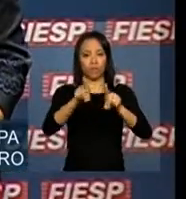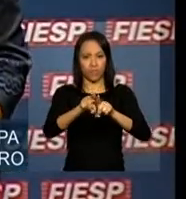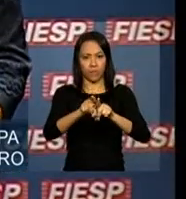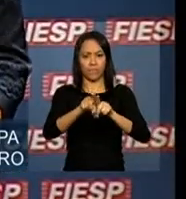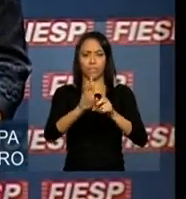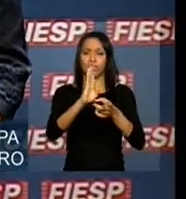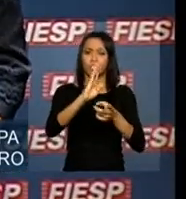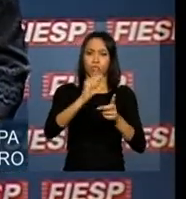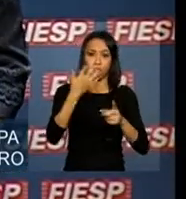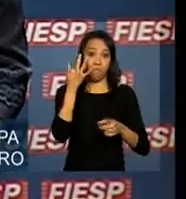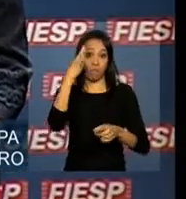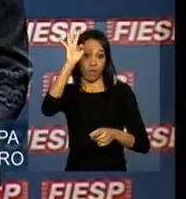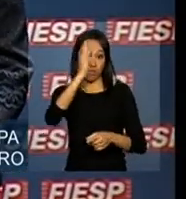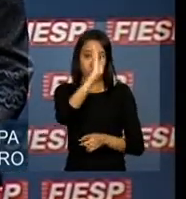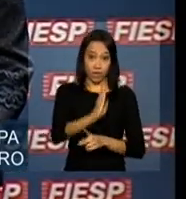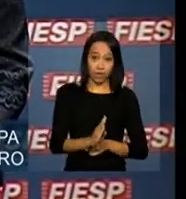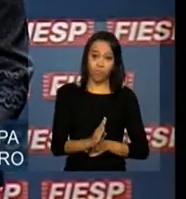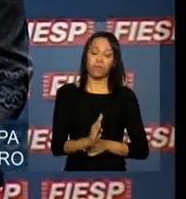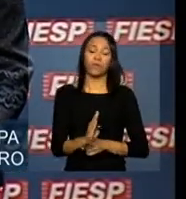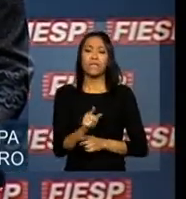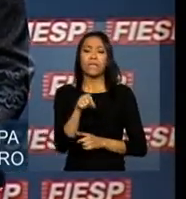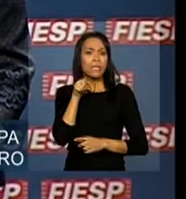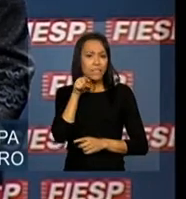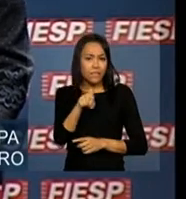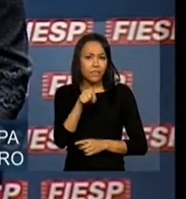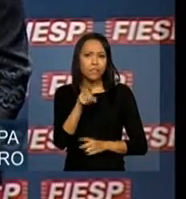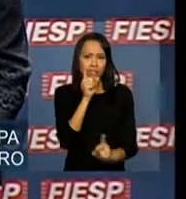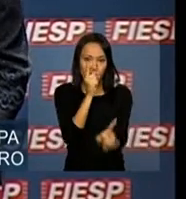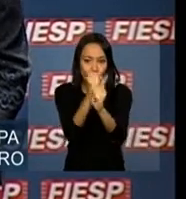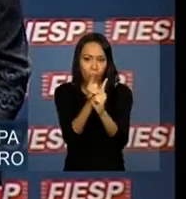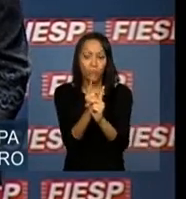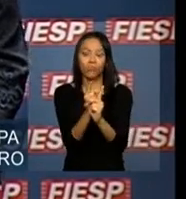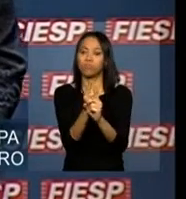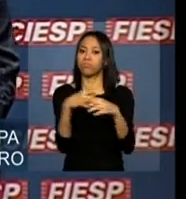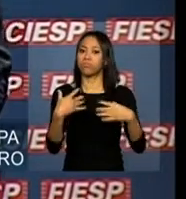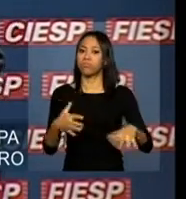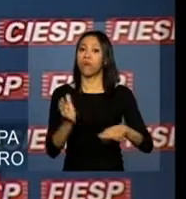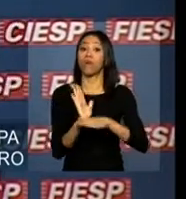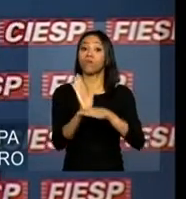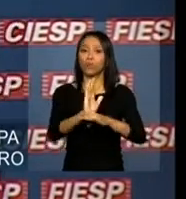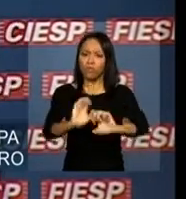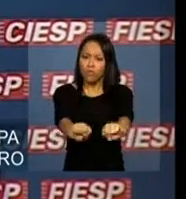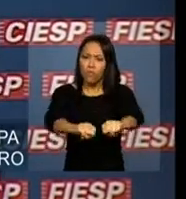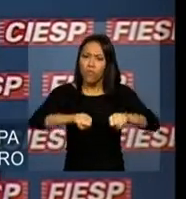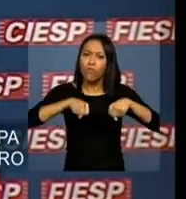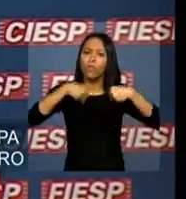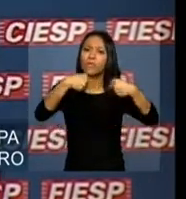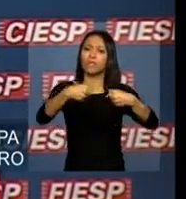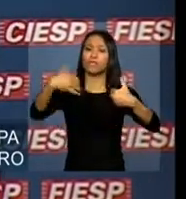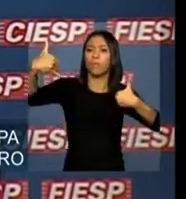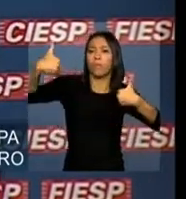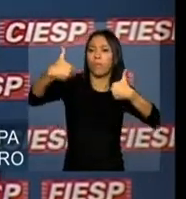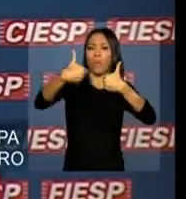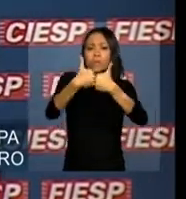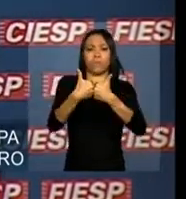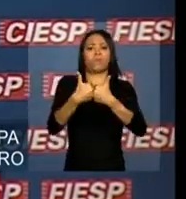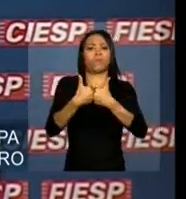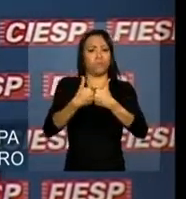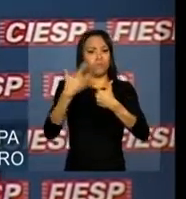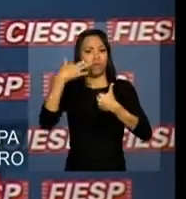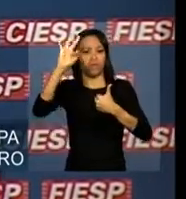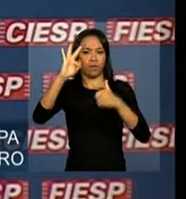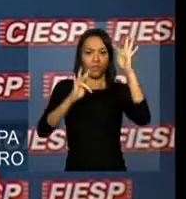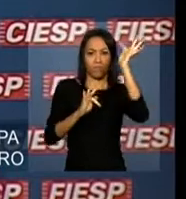Iniciativas como essa contribuem enormemente para o fortalecimento das relações entre nossos países,